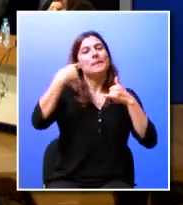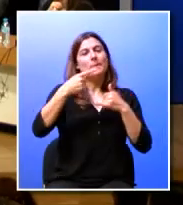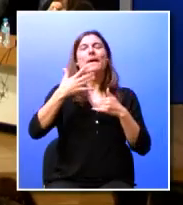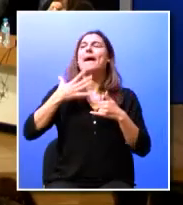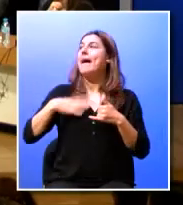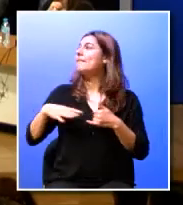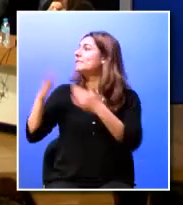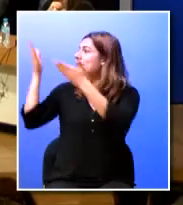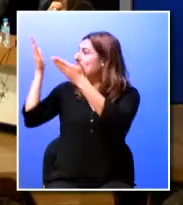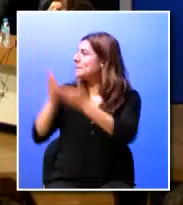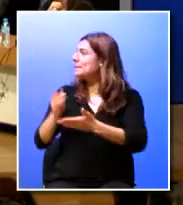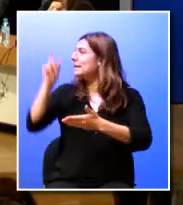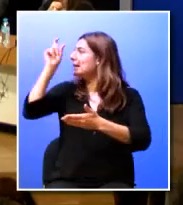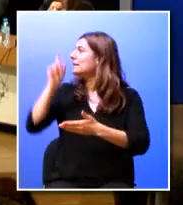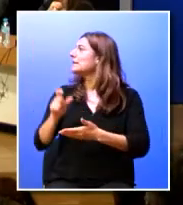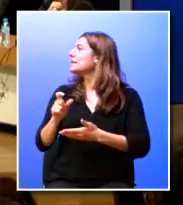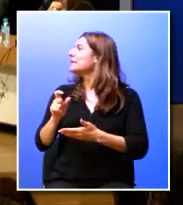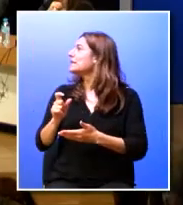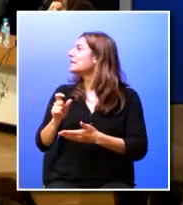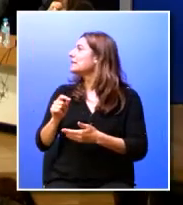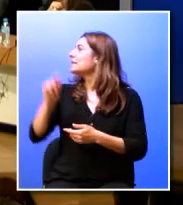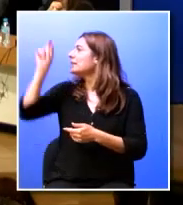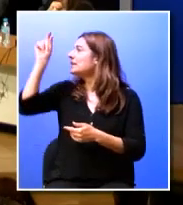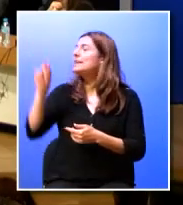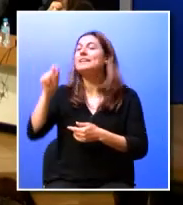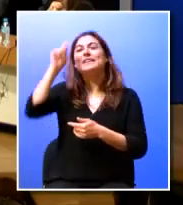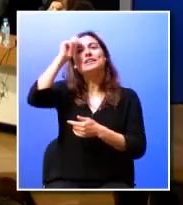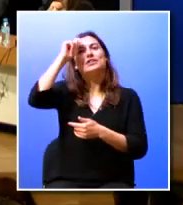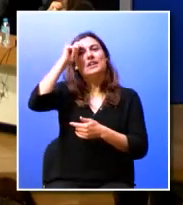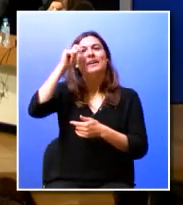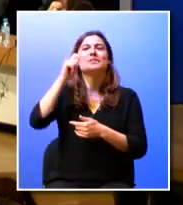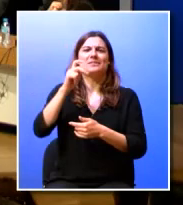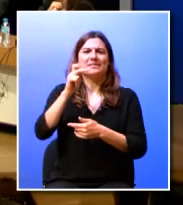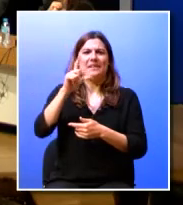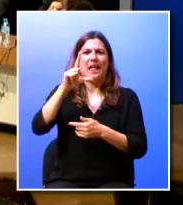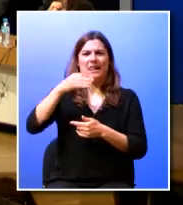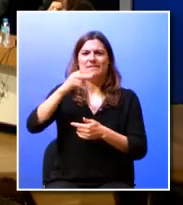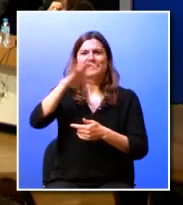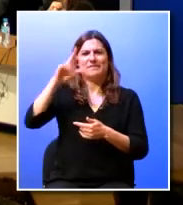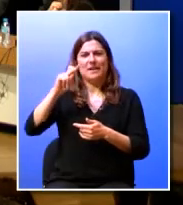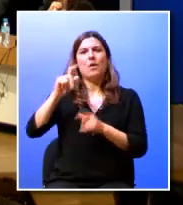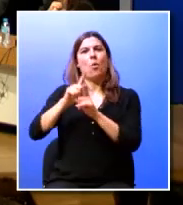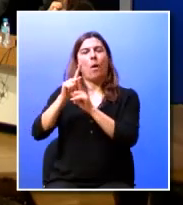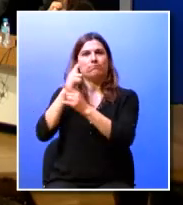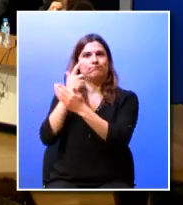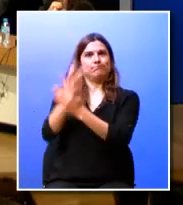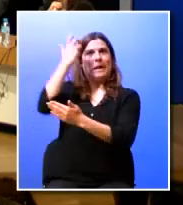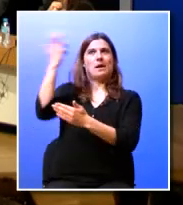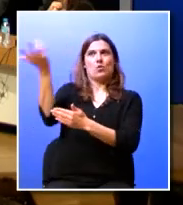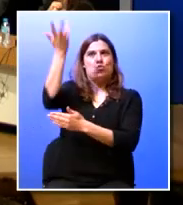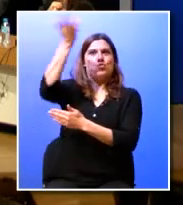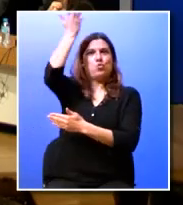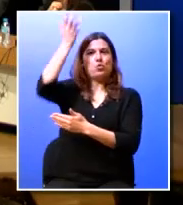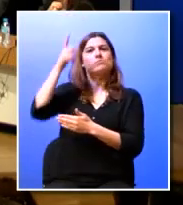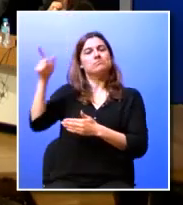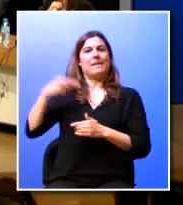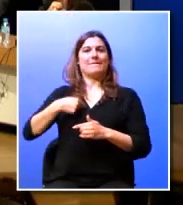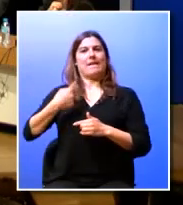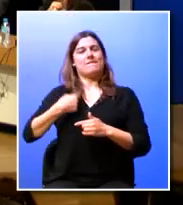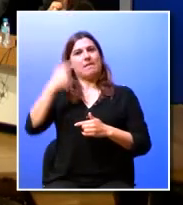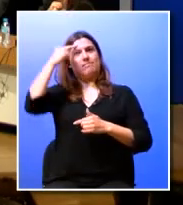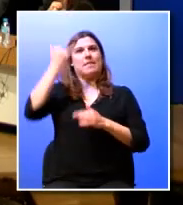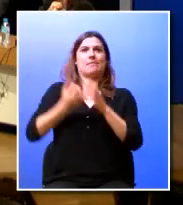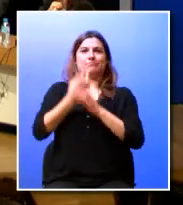apresentar aquilo que eu considero a espécie de estagiário alfa o topo de gama o estagiário empreendedor